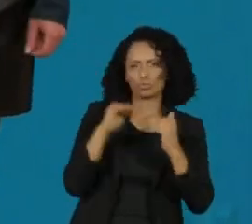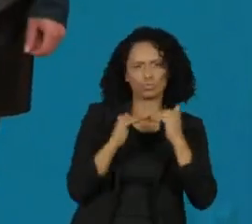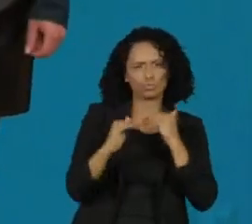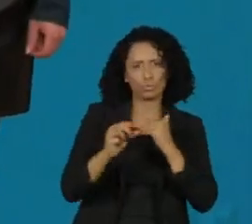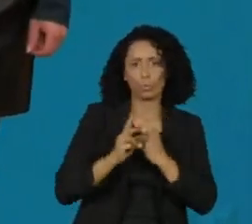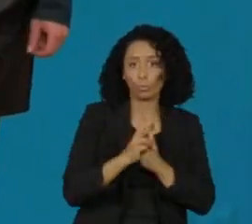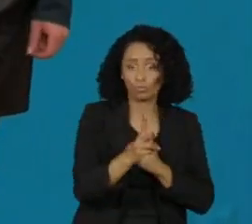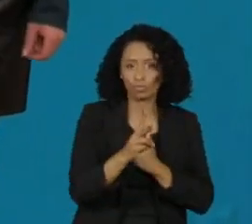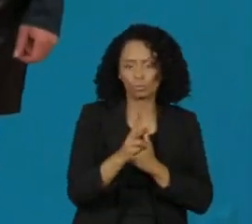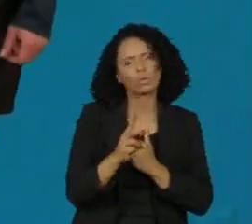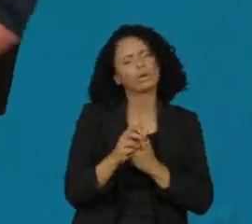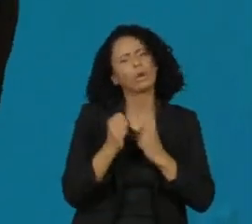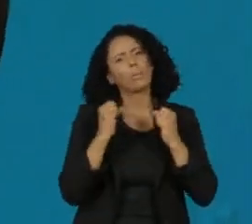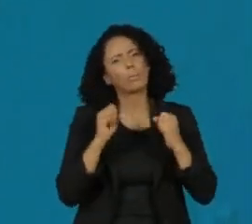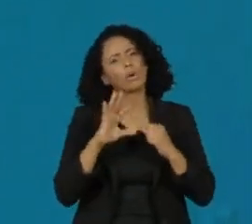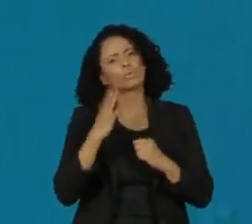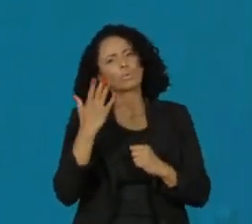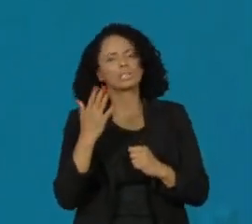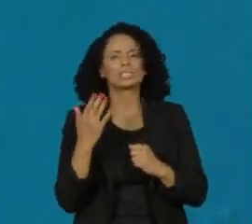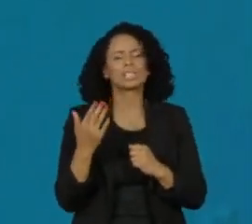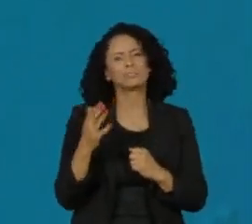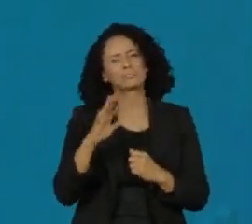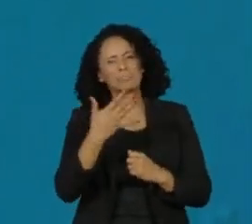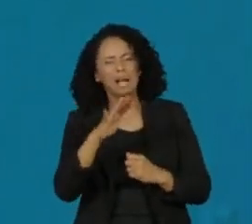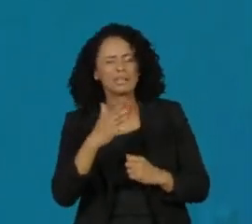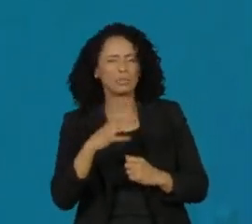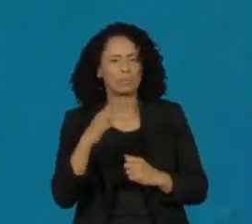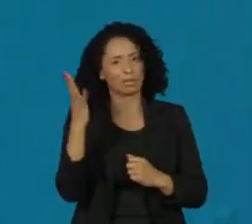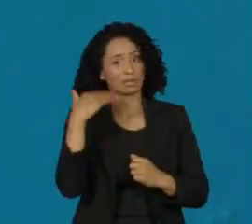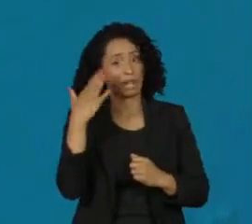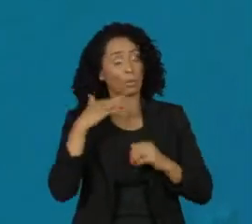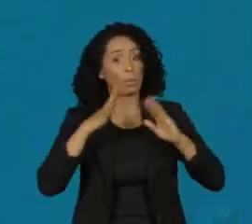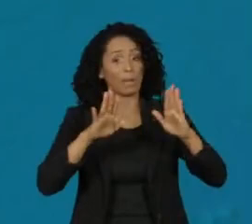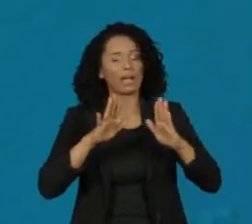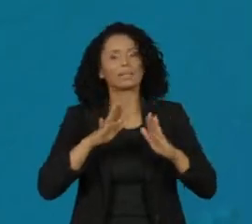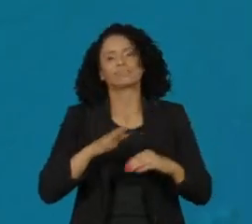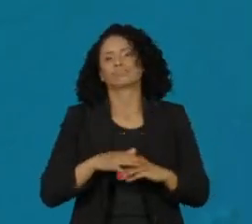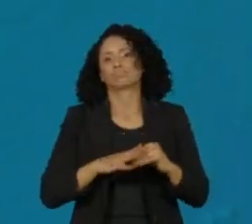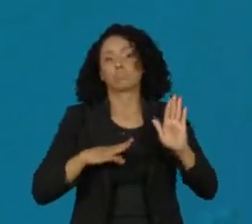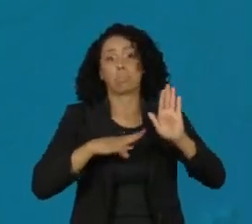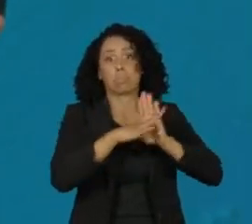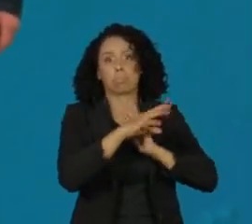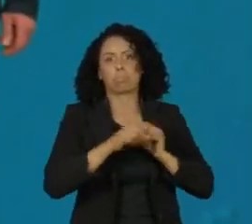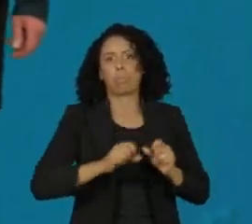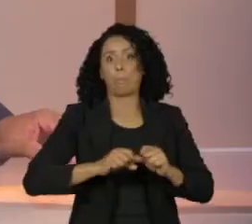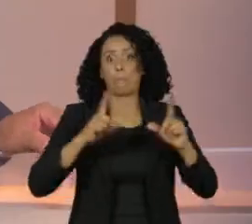temperaturas amenas, mas o calorão volta a ser sentido em Arassatuba, com máxima de 30 graus hoje. tem!